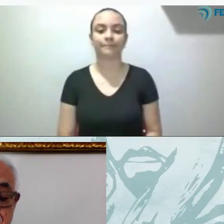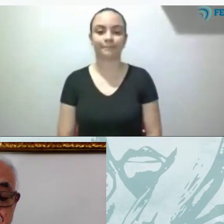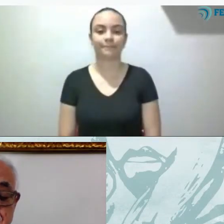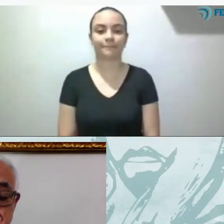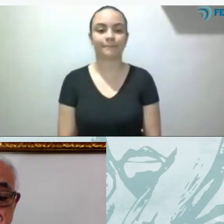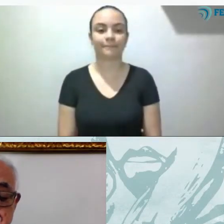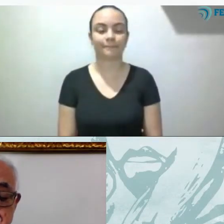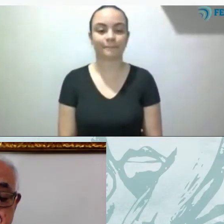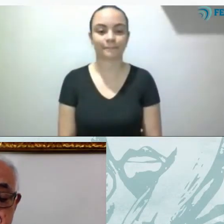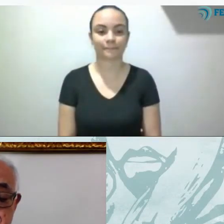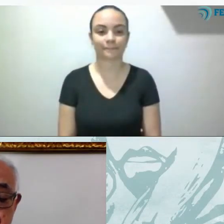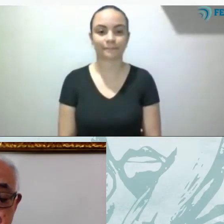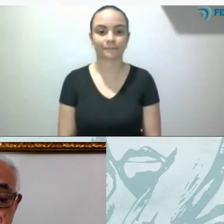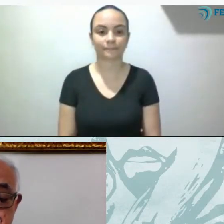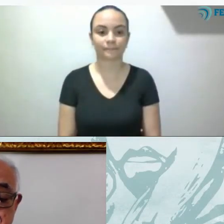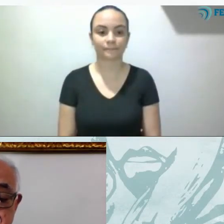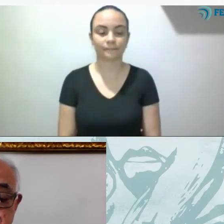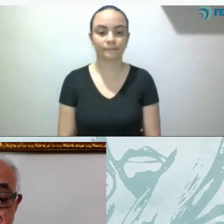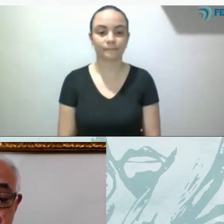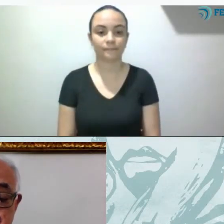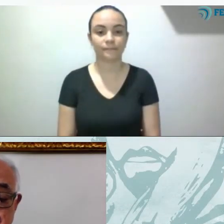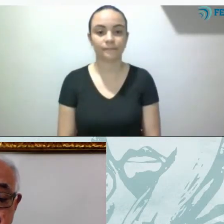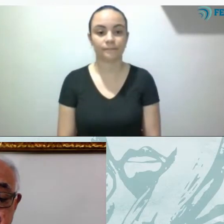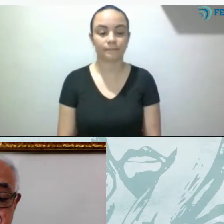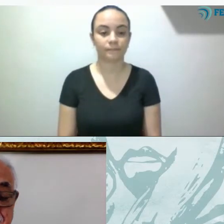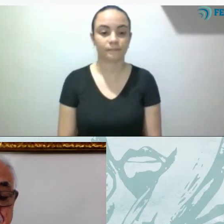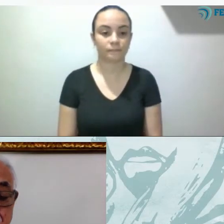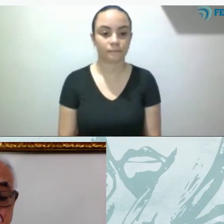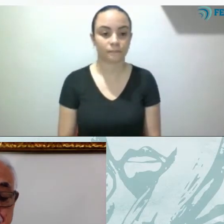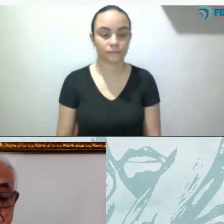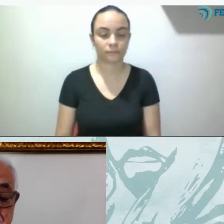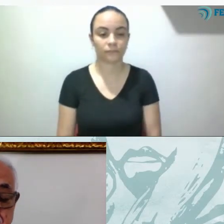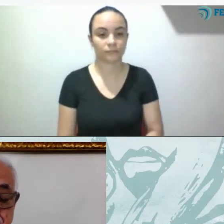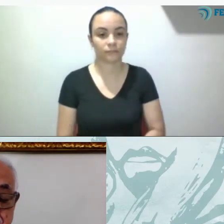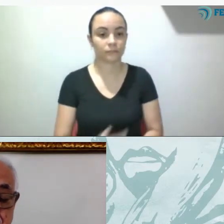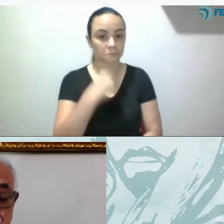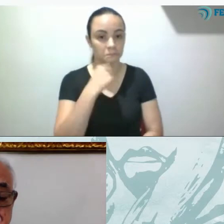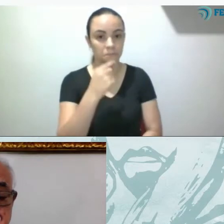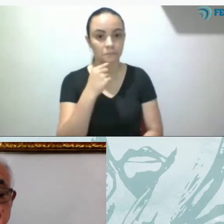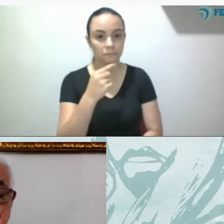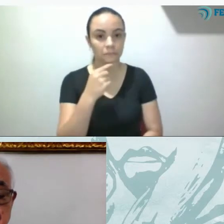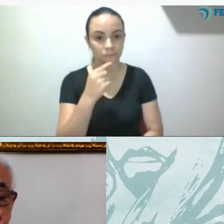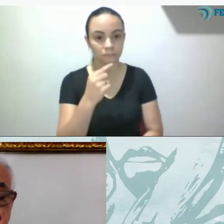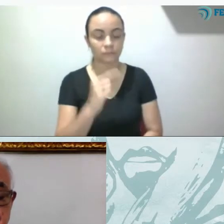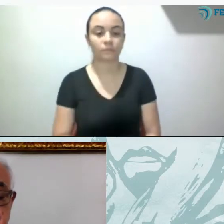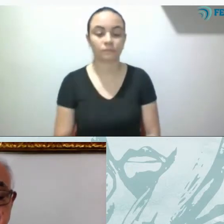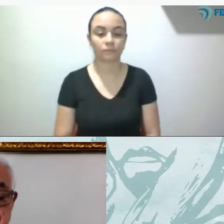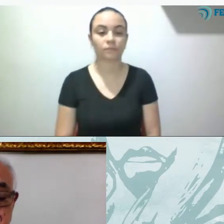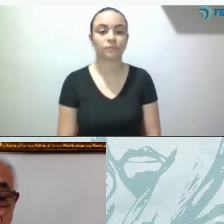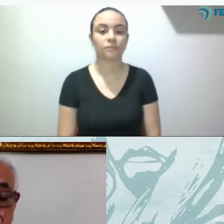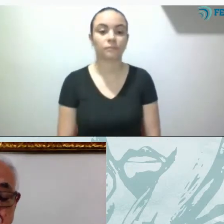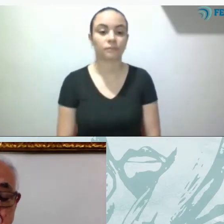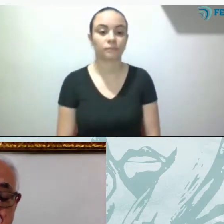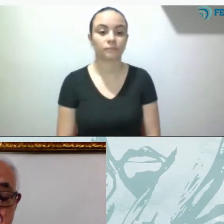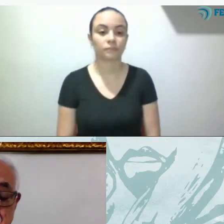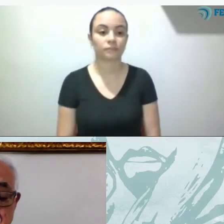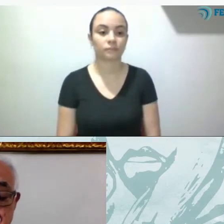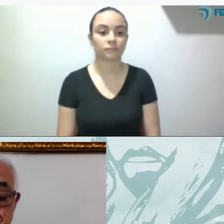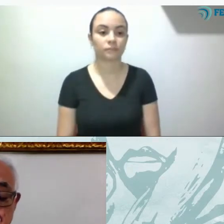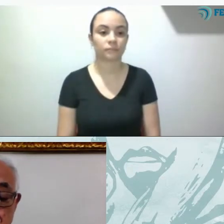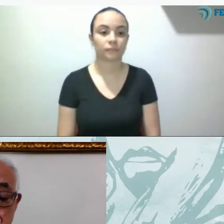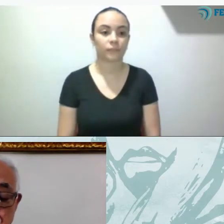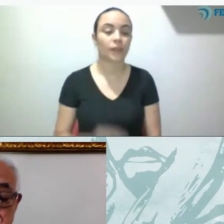Podemos ter esperança de uma expiação acabar em uma mesma vida, ou seja, uma mesma existência corporal,